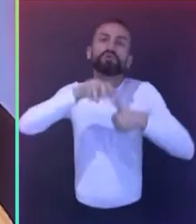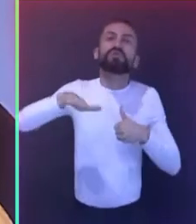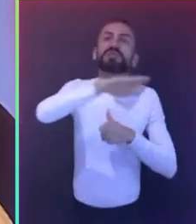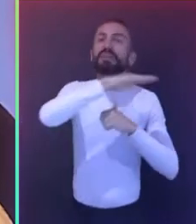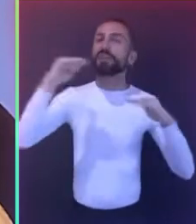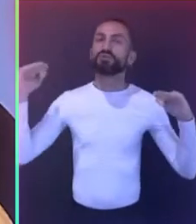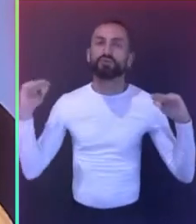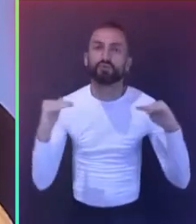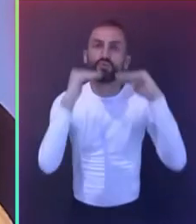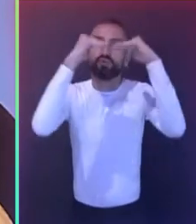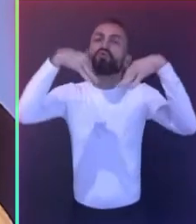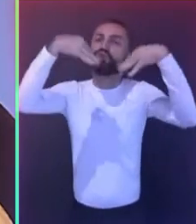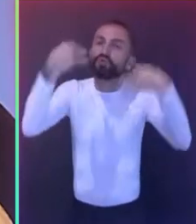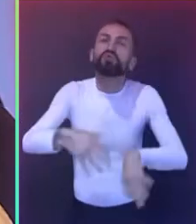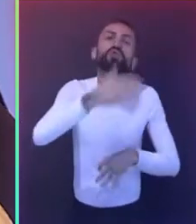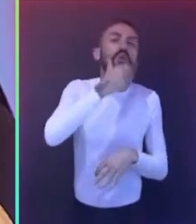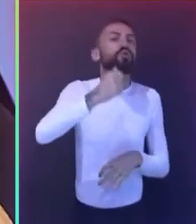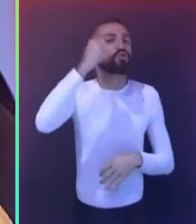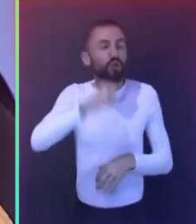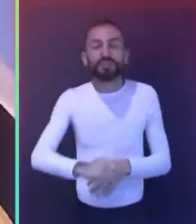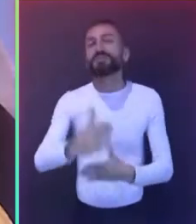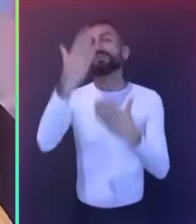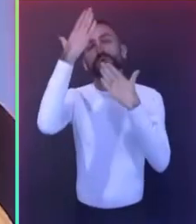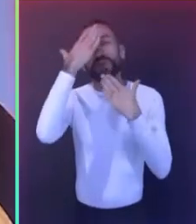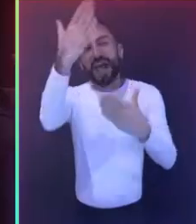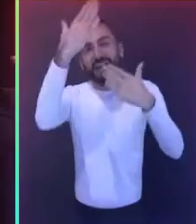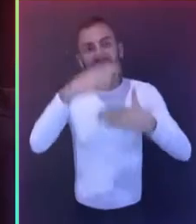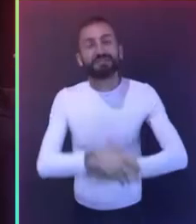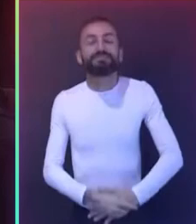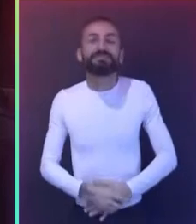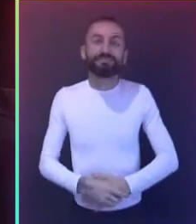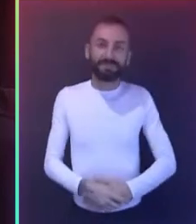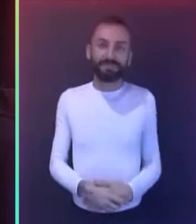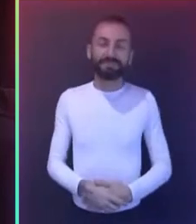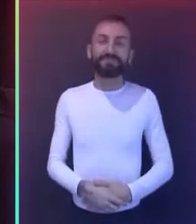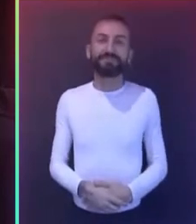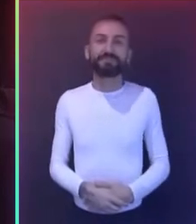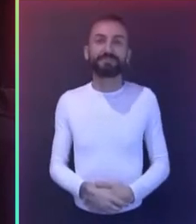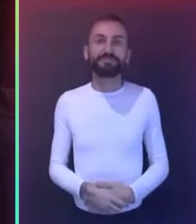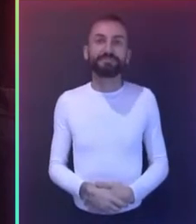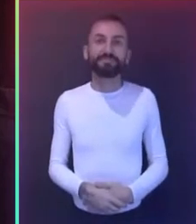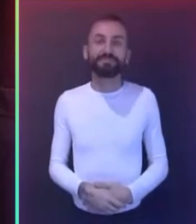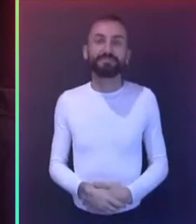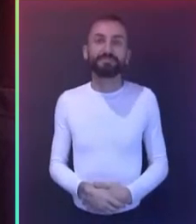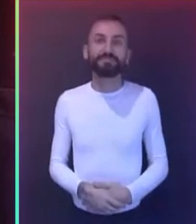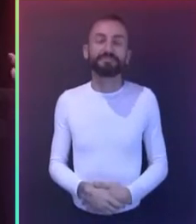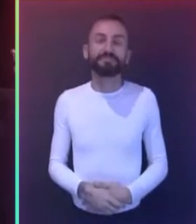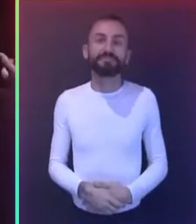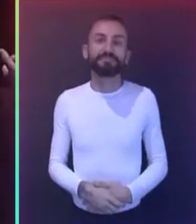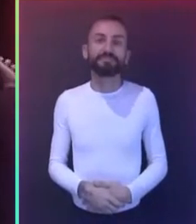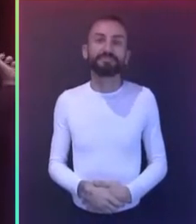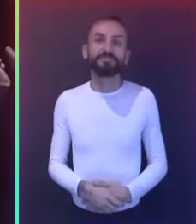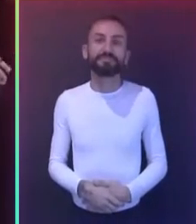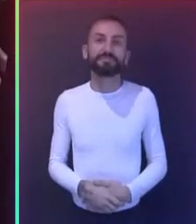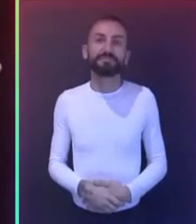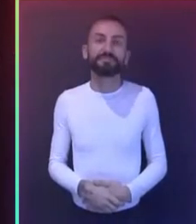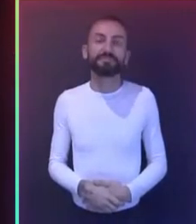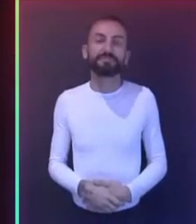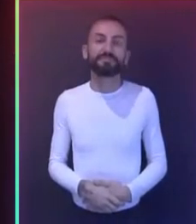para todos e todas. Muito obrigada. Aplausos Aplausos Aplausos